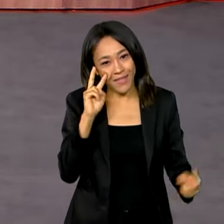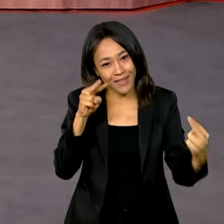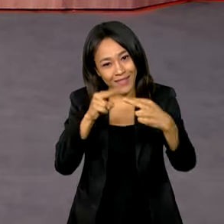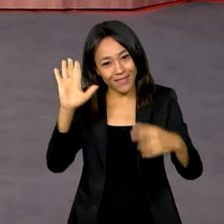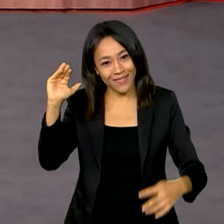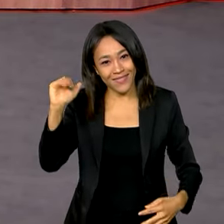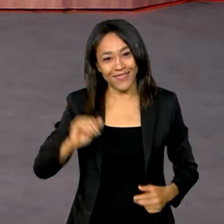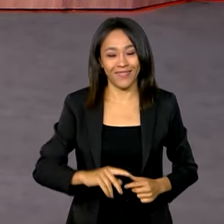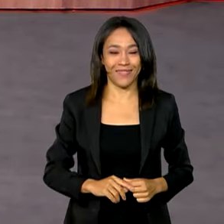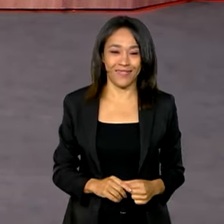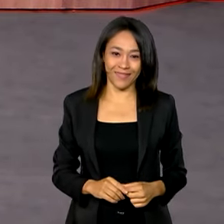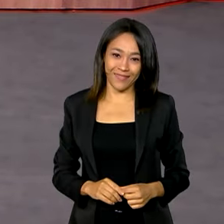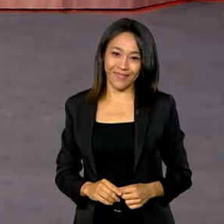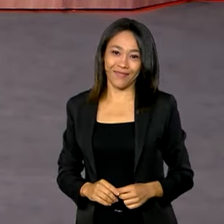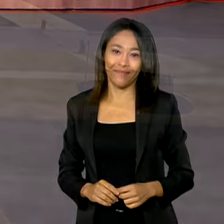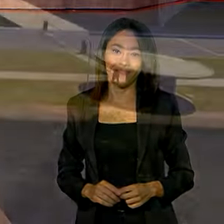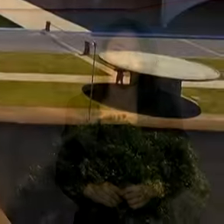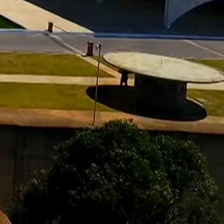próxima. Tchau.